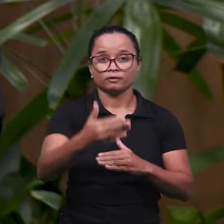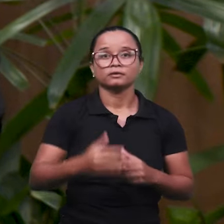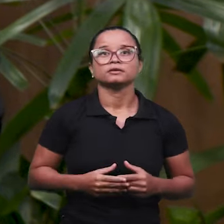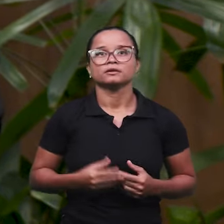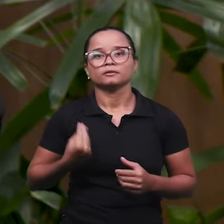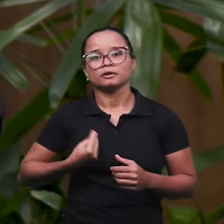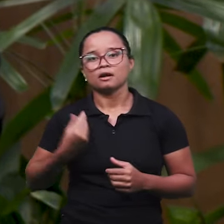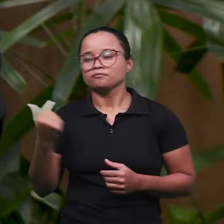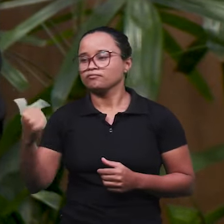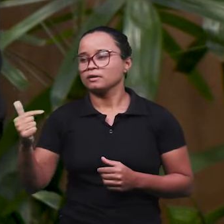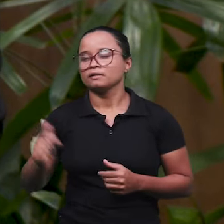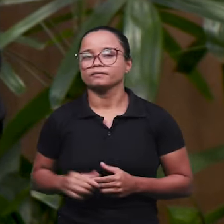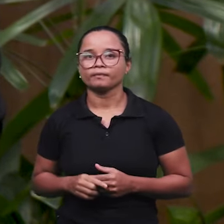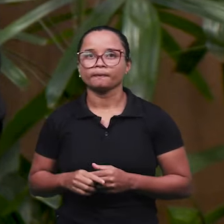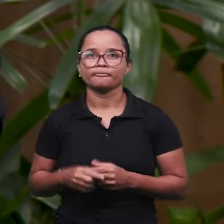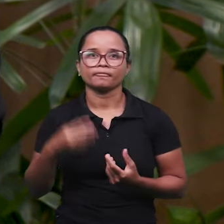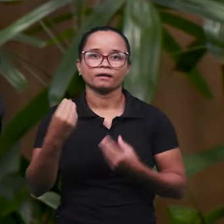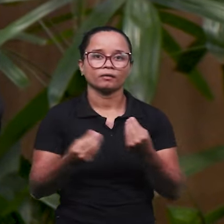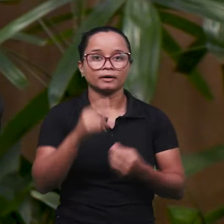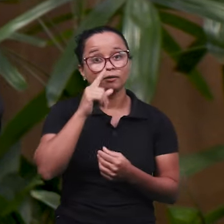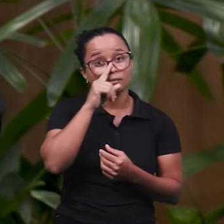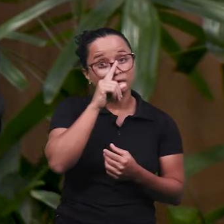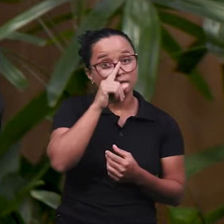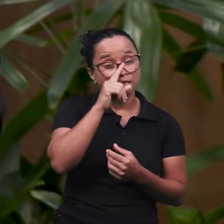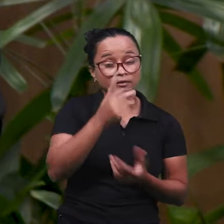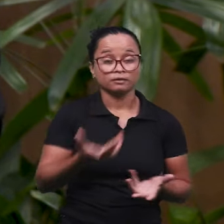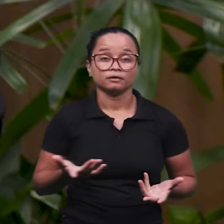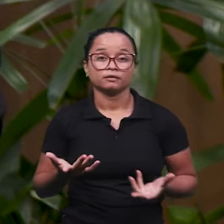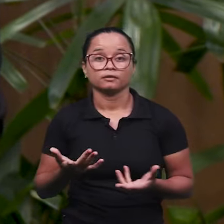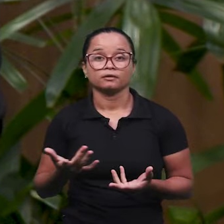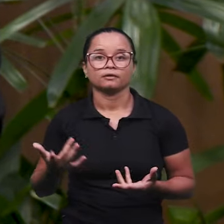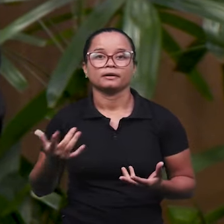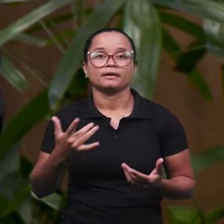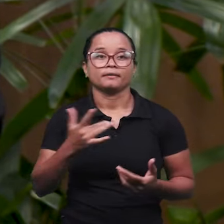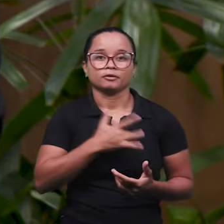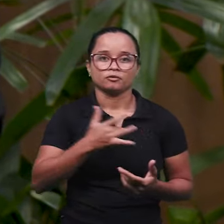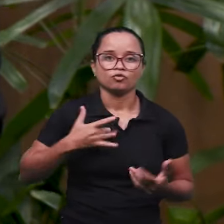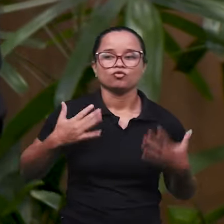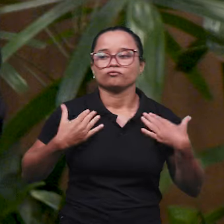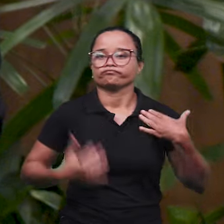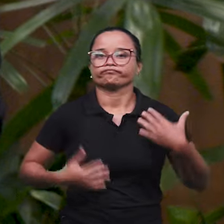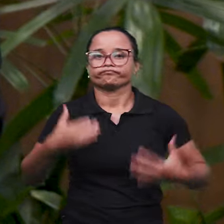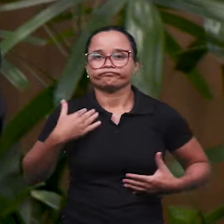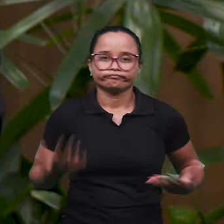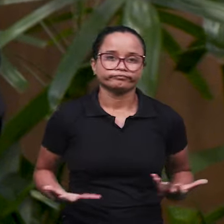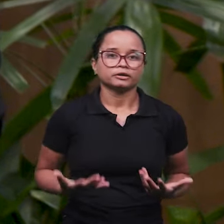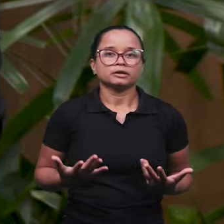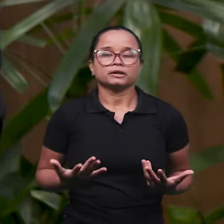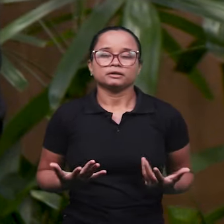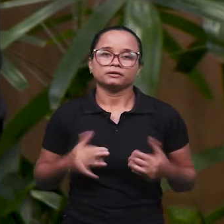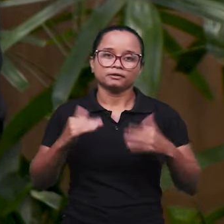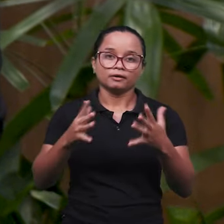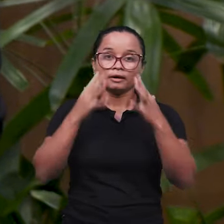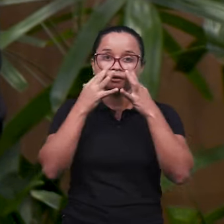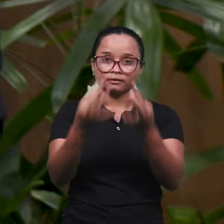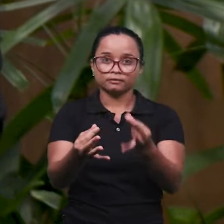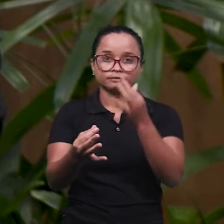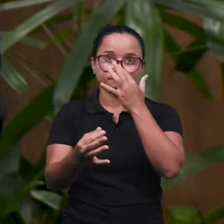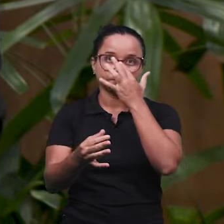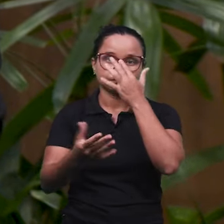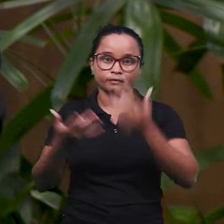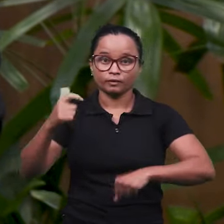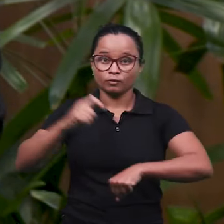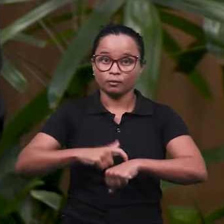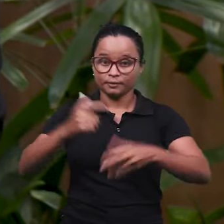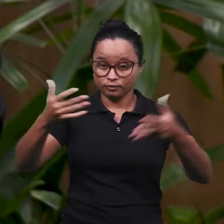configurar, seja a questão da periculosidade ou insalubridade. Por isso que é importante o trabalhador ficar atento às condições que ele trabalha